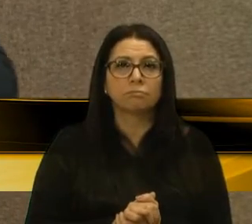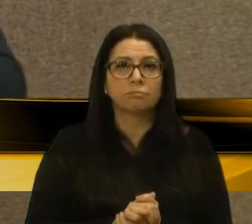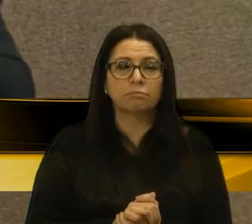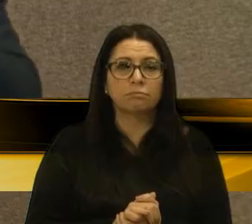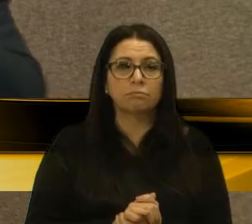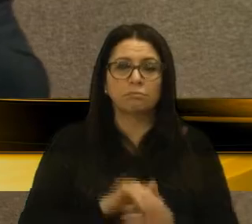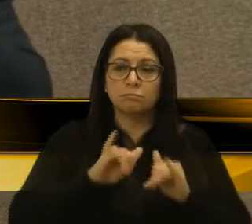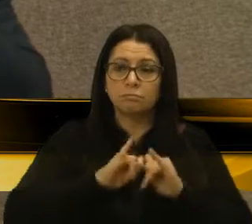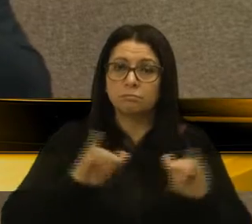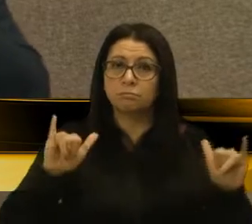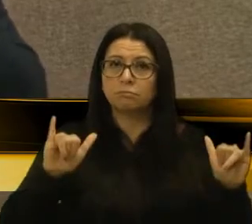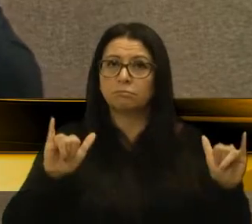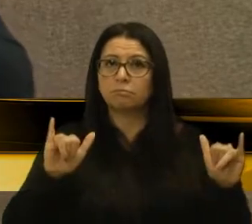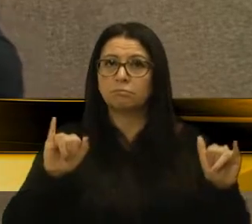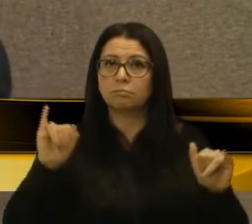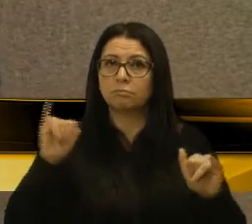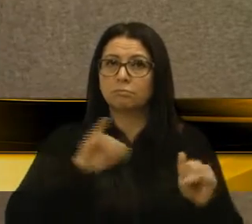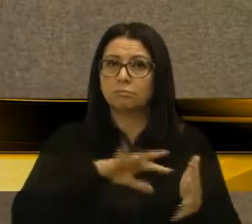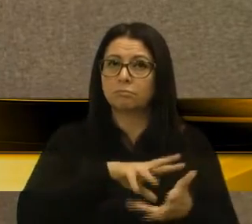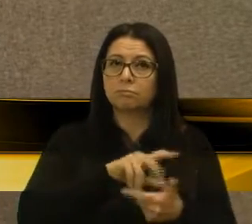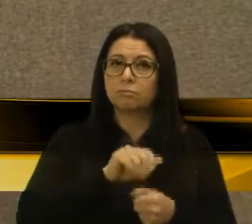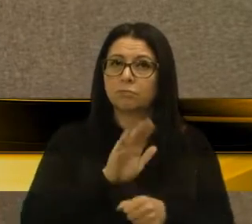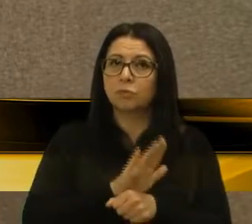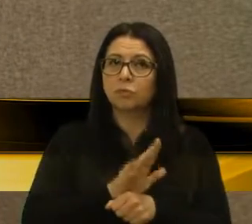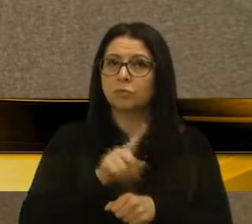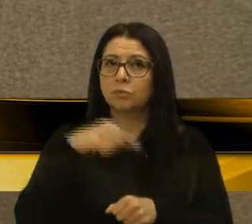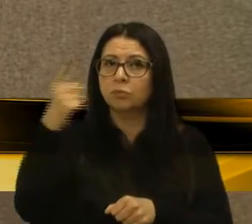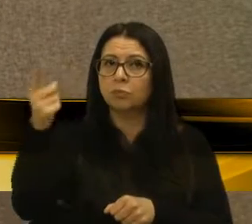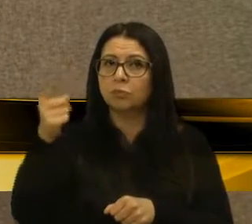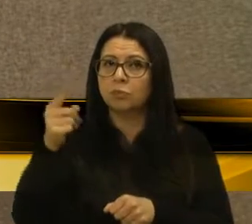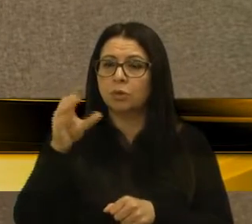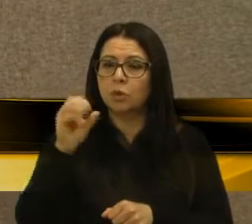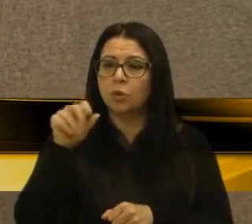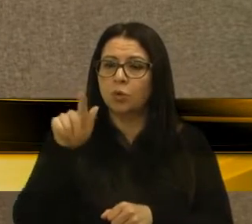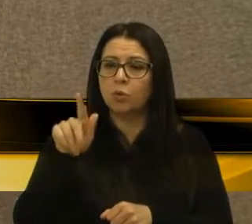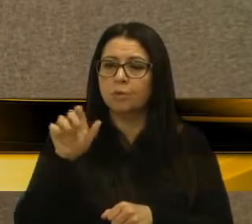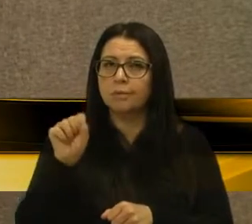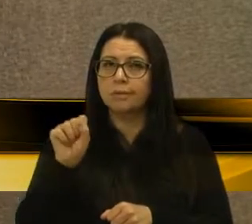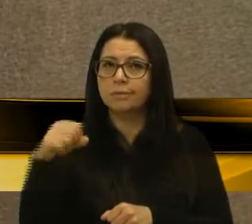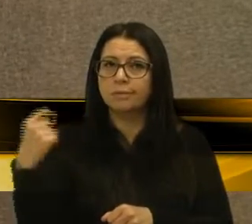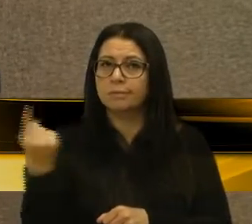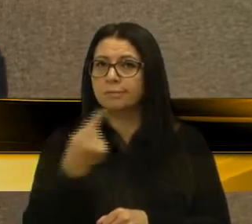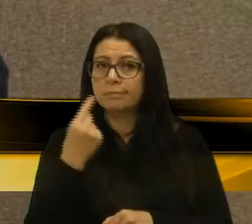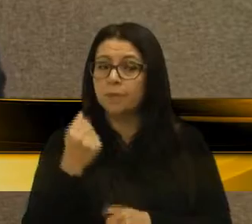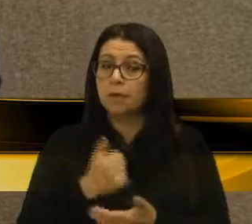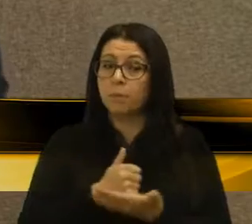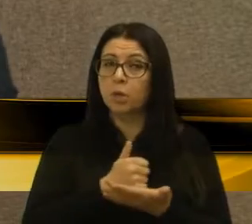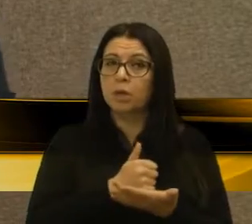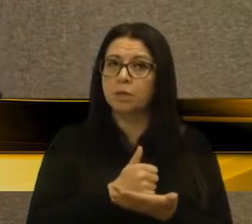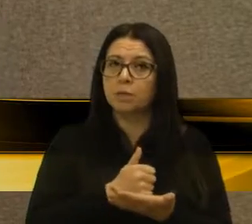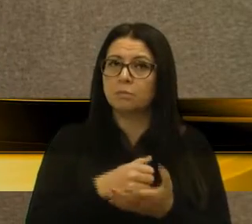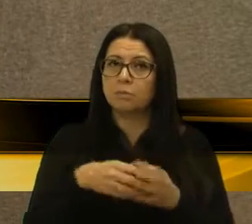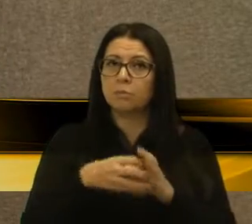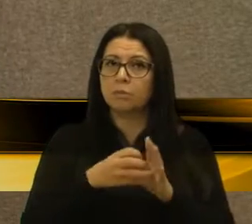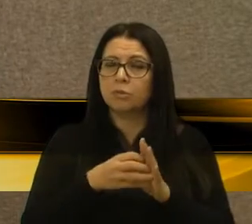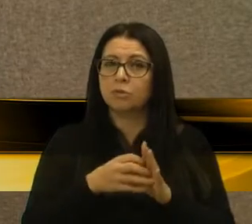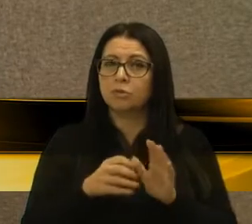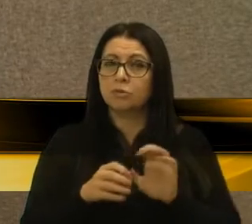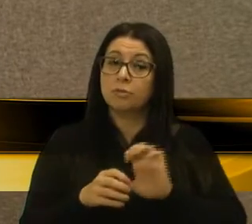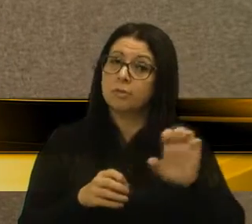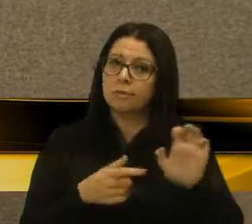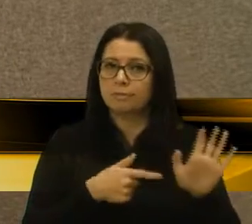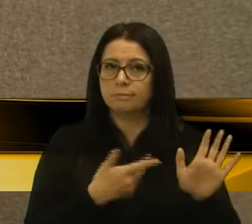Uma campanha, inclusive, internacional, com ajuda internacional, de ONGs internacionais, tudo apoiadas por partidos de esquerda.